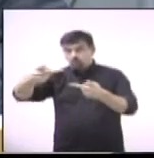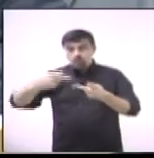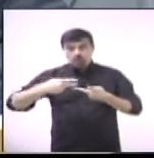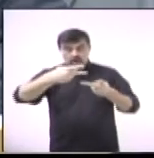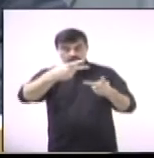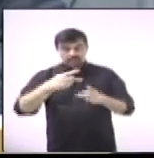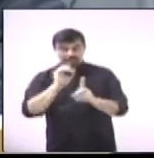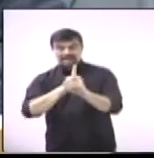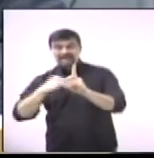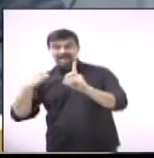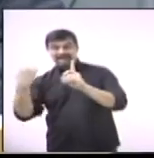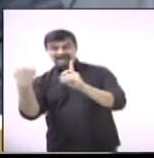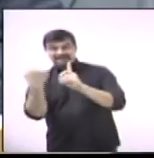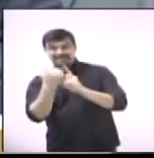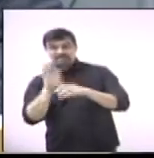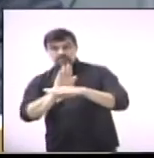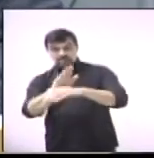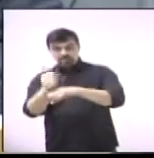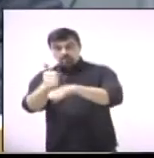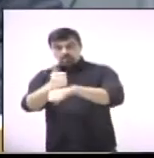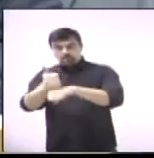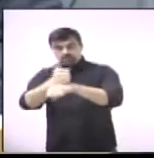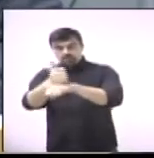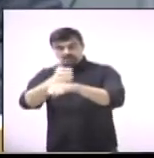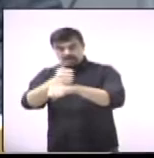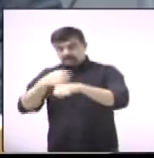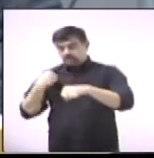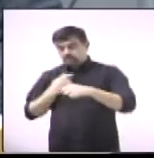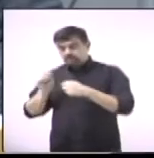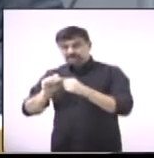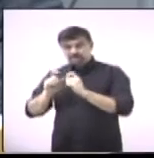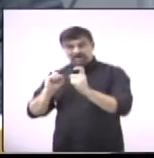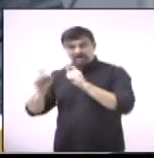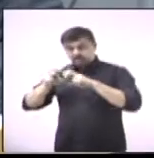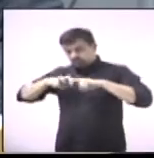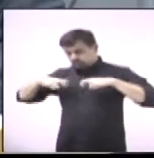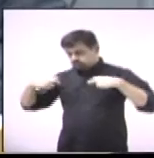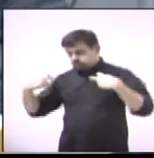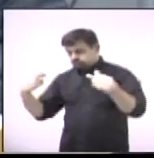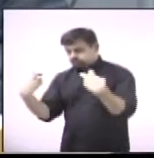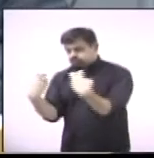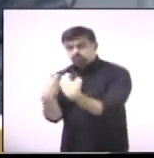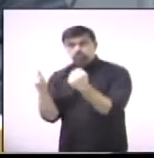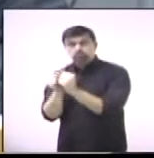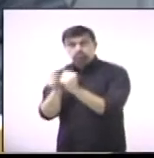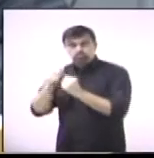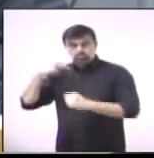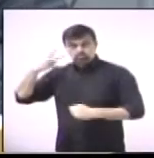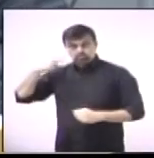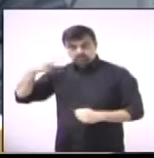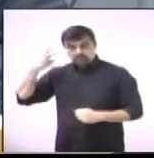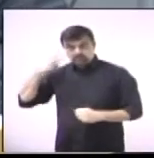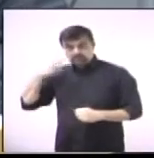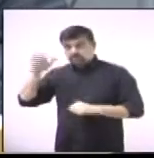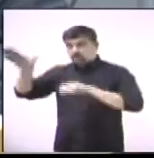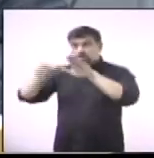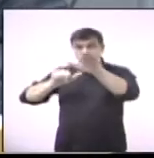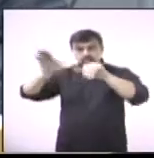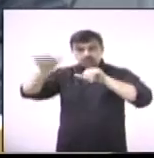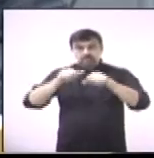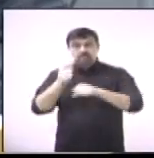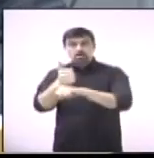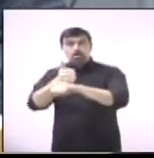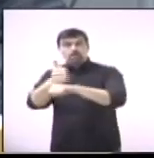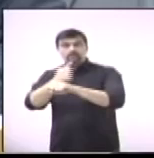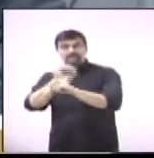pela Rainha do Engenho para que viesse aqui conversar, para que venha aqui conversar com os vereadores aqui na Câmara, e gostaria de contar com a